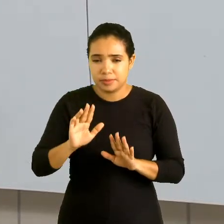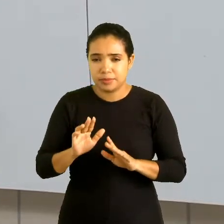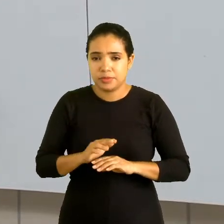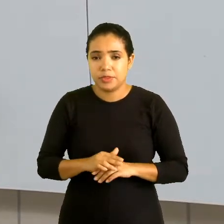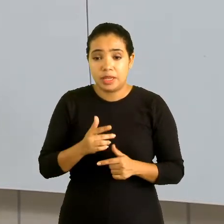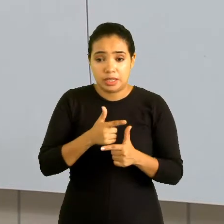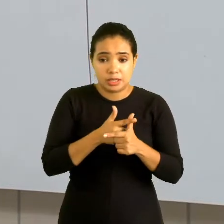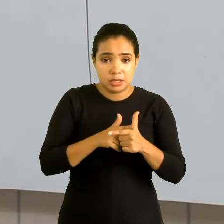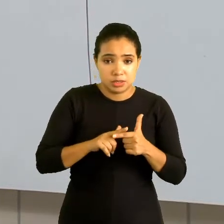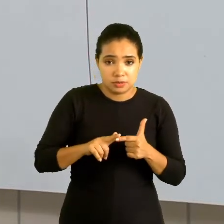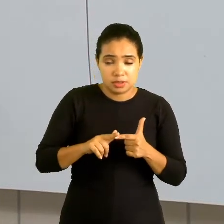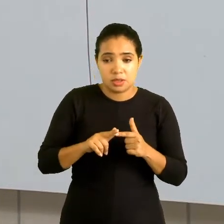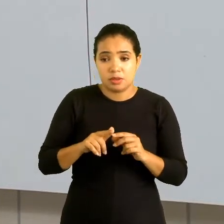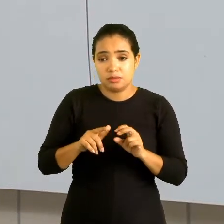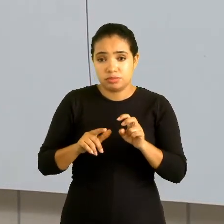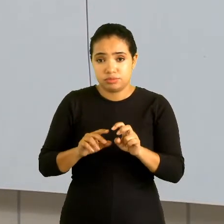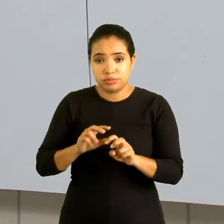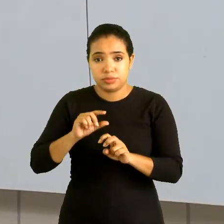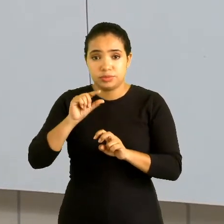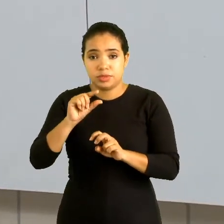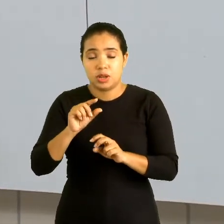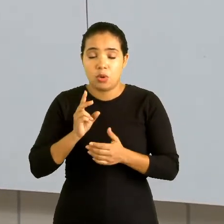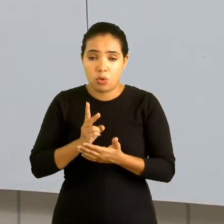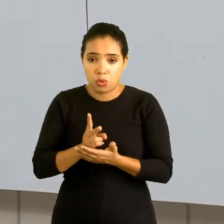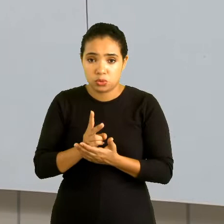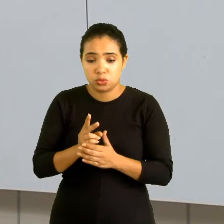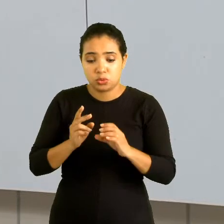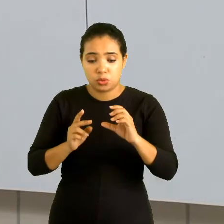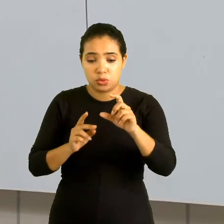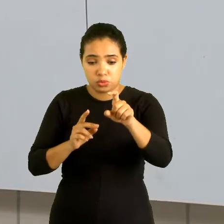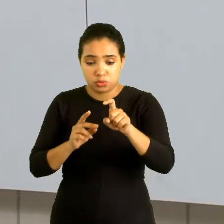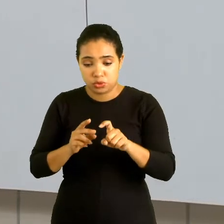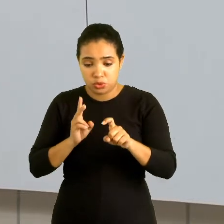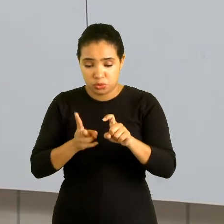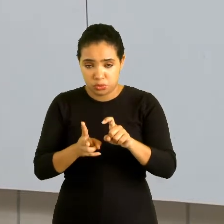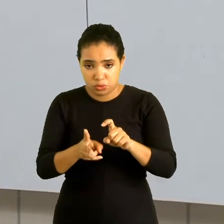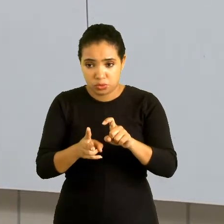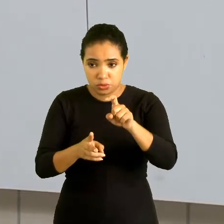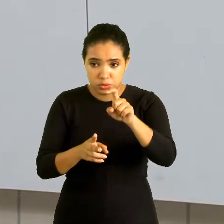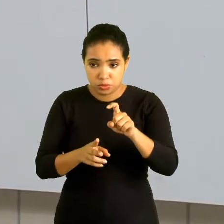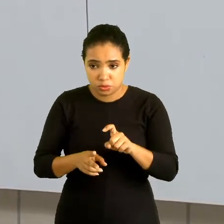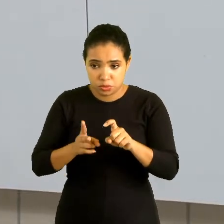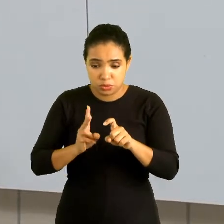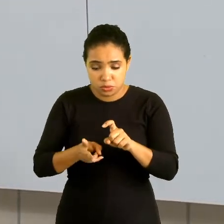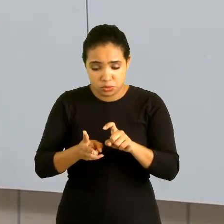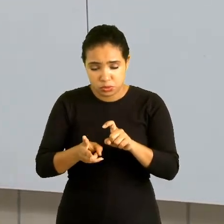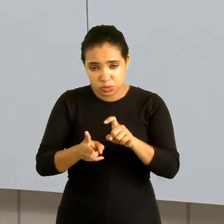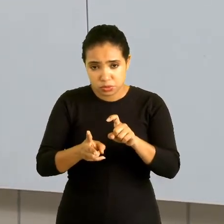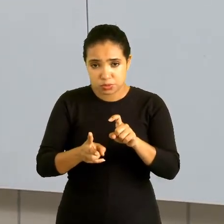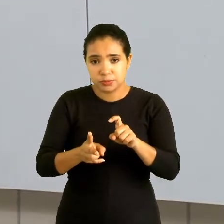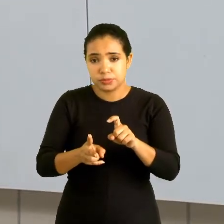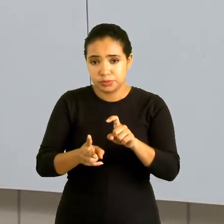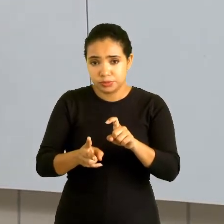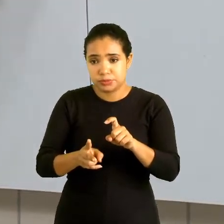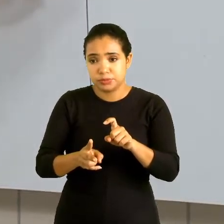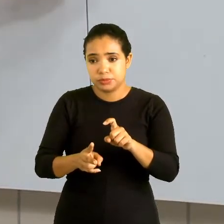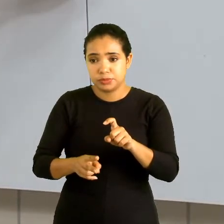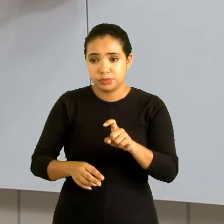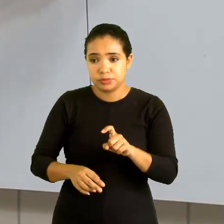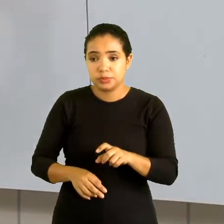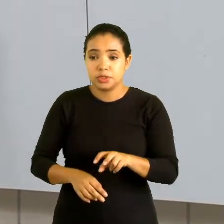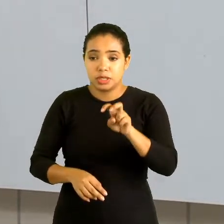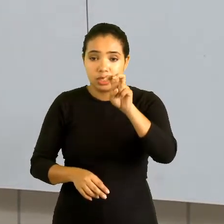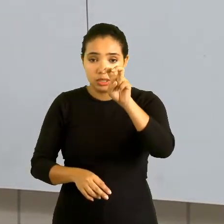Divisão de potência de mesma base. Conserva a base. Nossa base é o x, 5